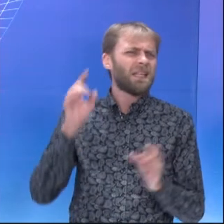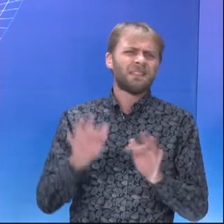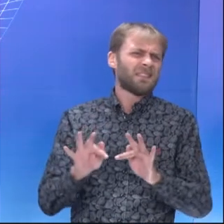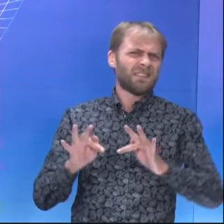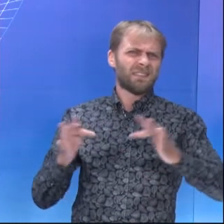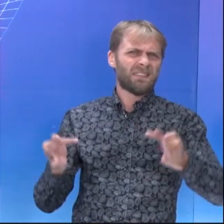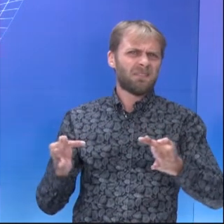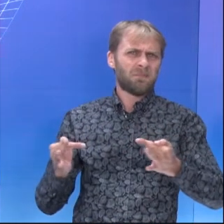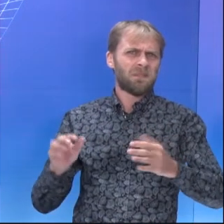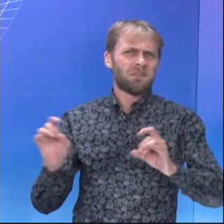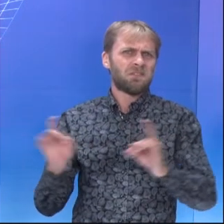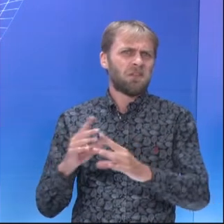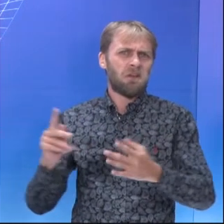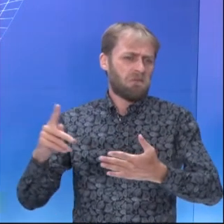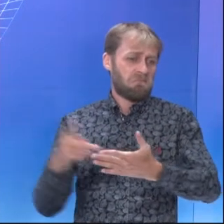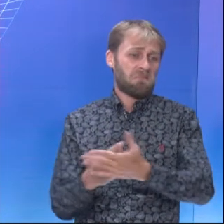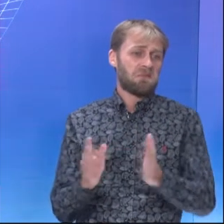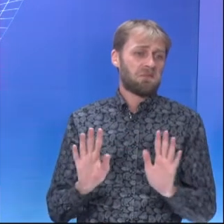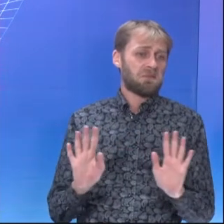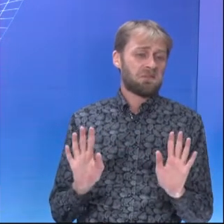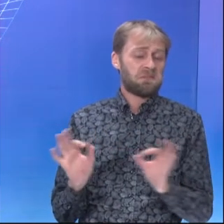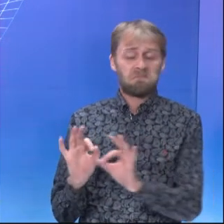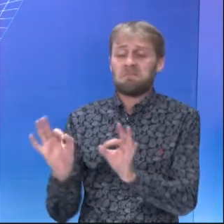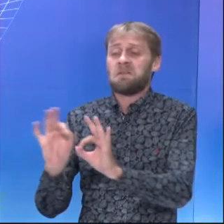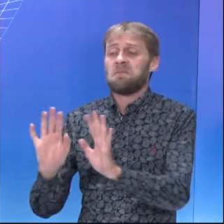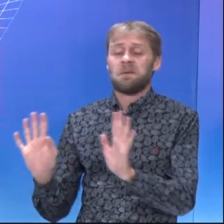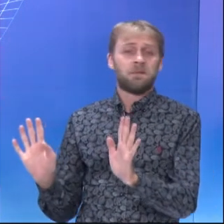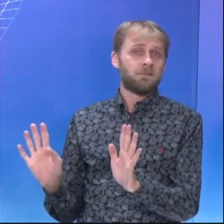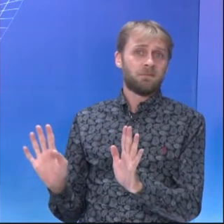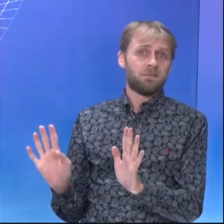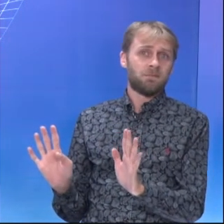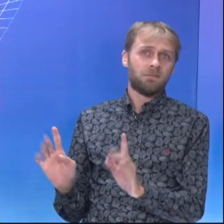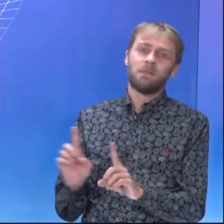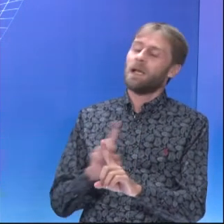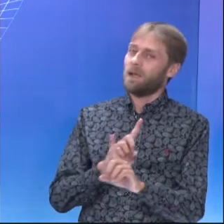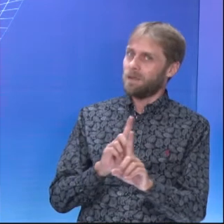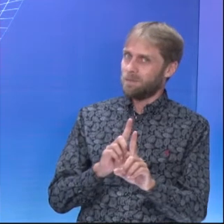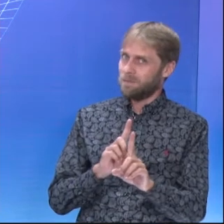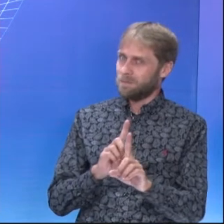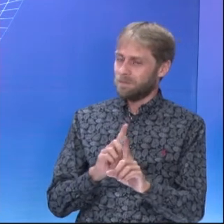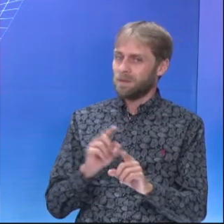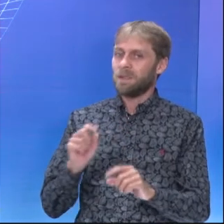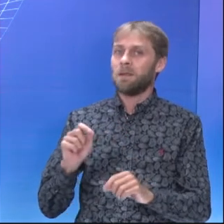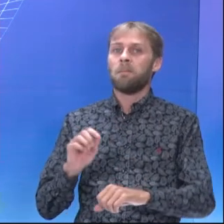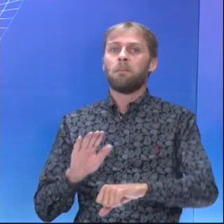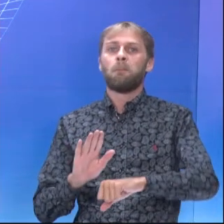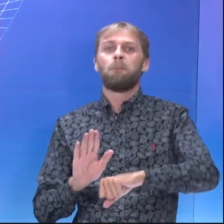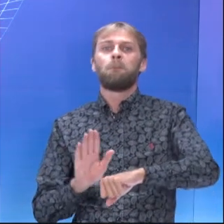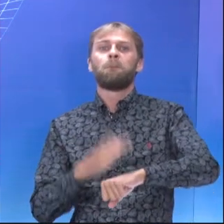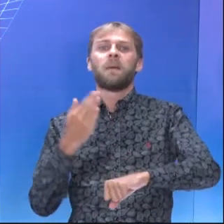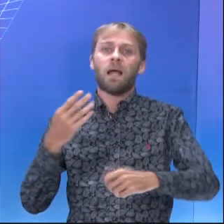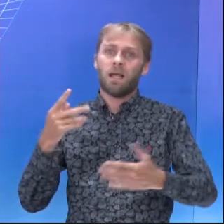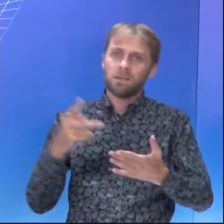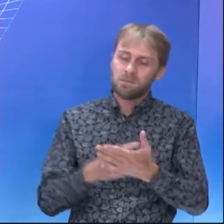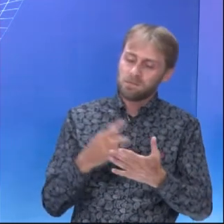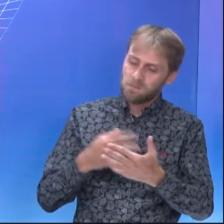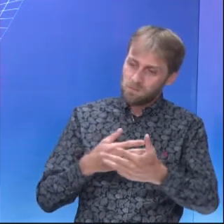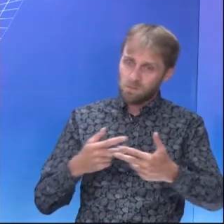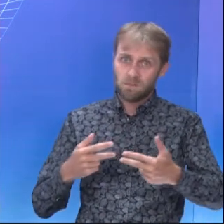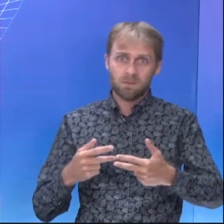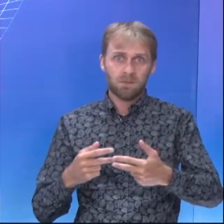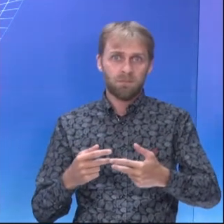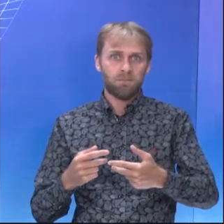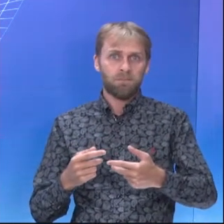Considerar isso como um simples acidente, né? Deixa o quê? A living is open the potential for many more such accidents to occur.